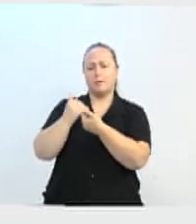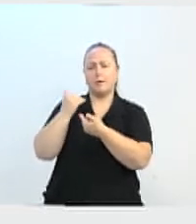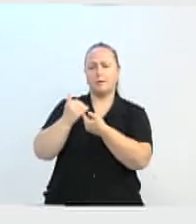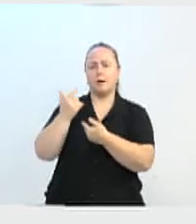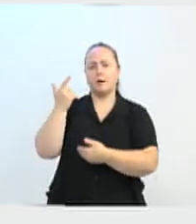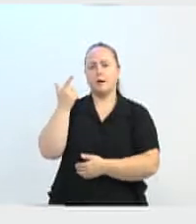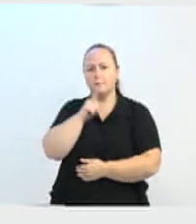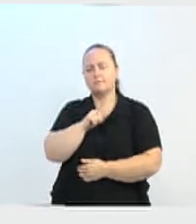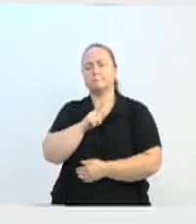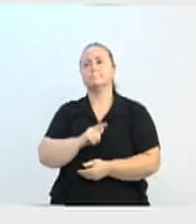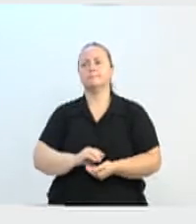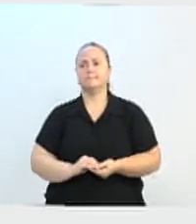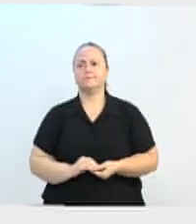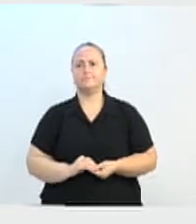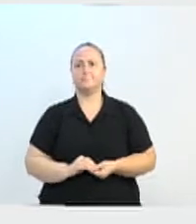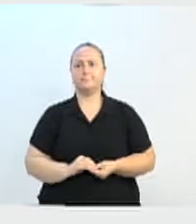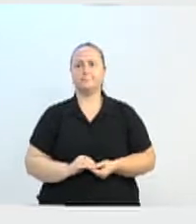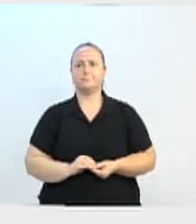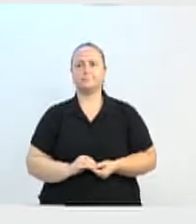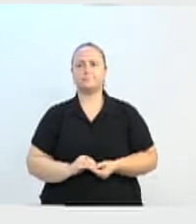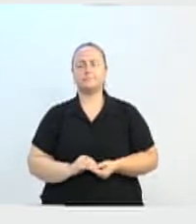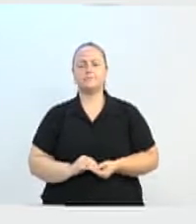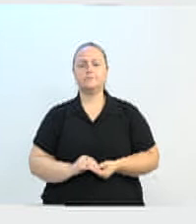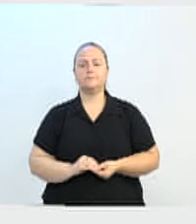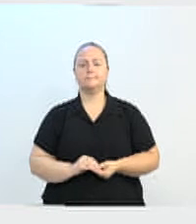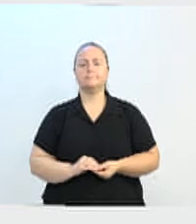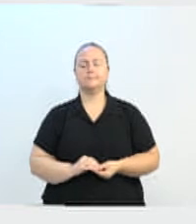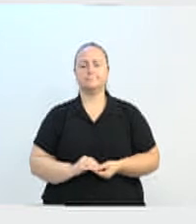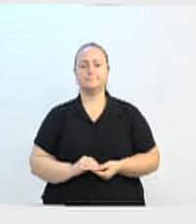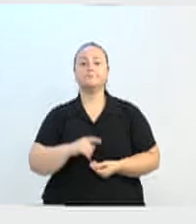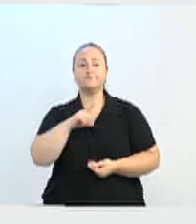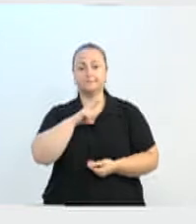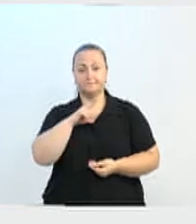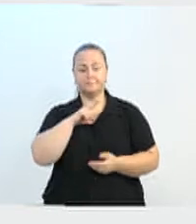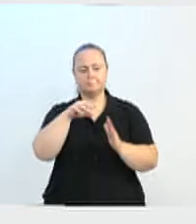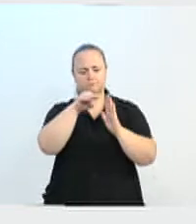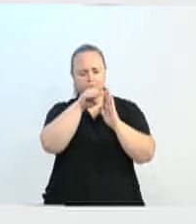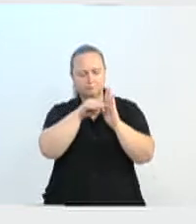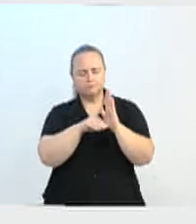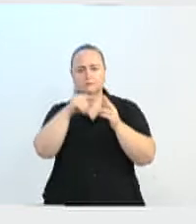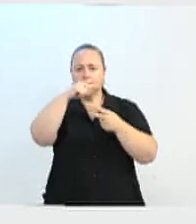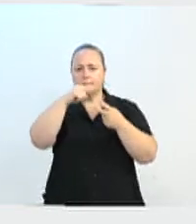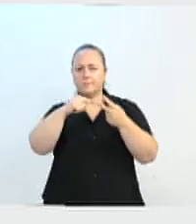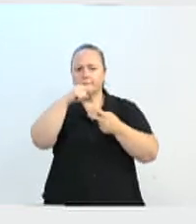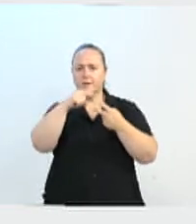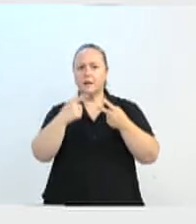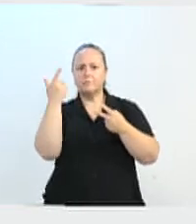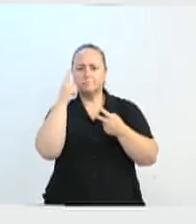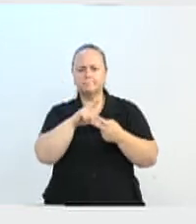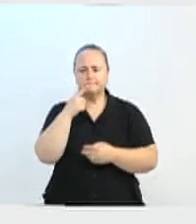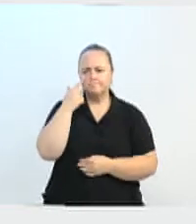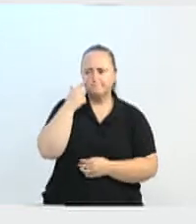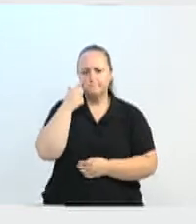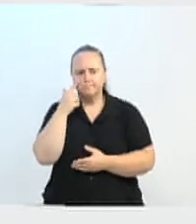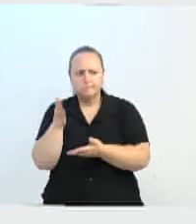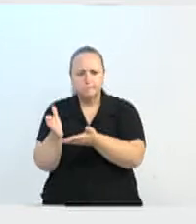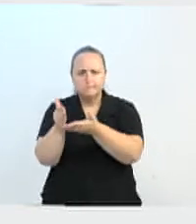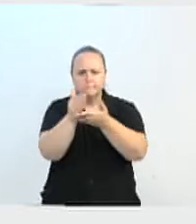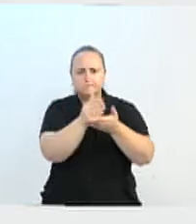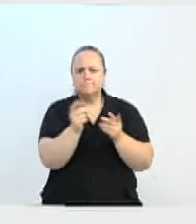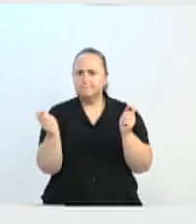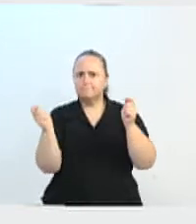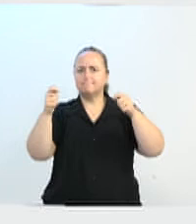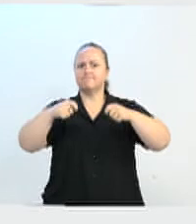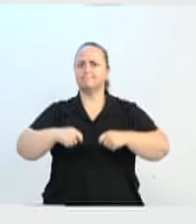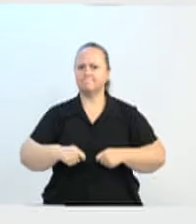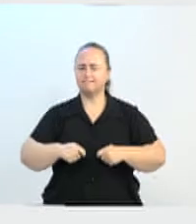que normalmente acontece. Temos dois programas para buscar competências no mercado, que é o primeiro, que